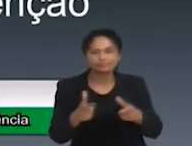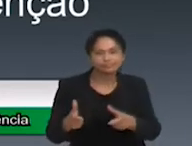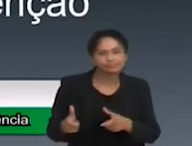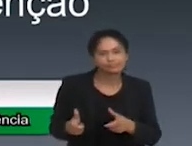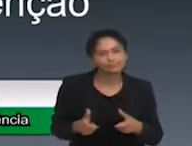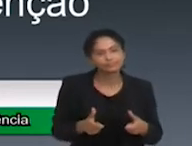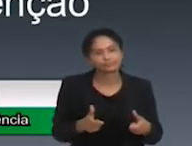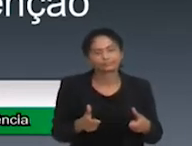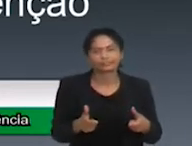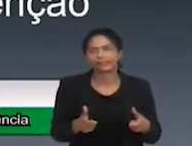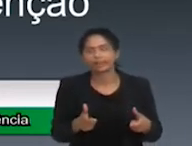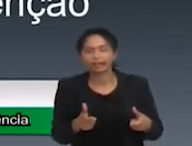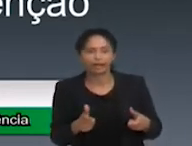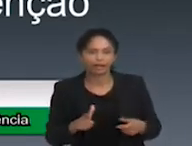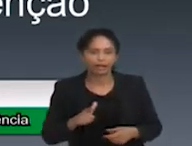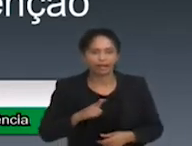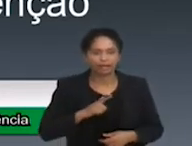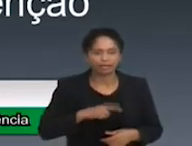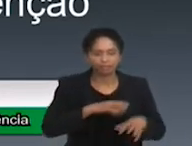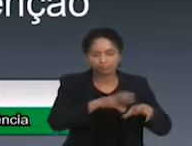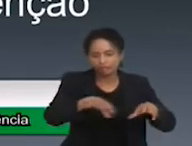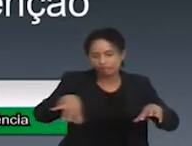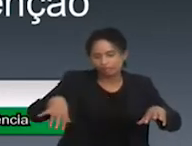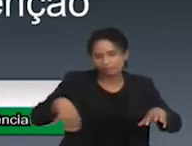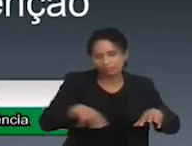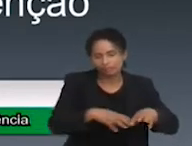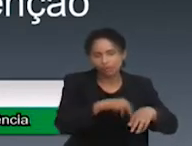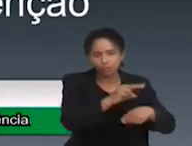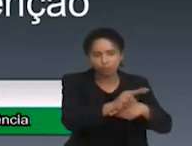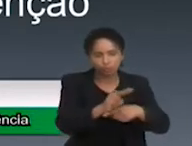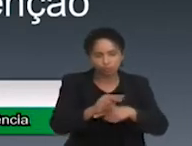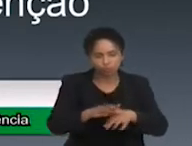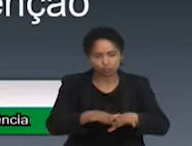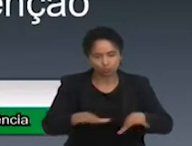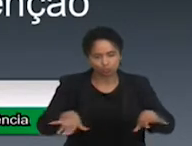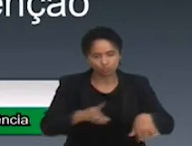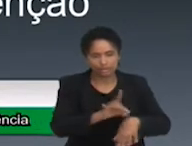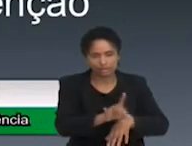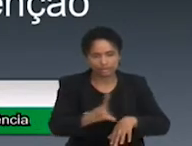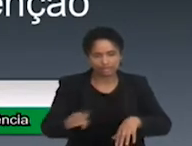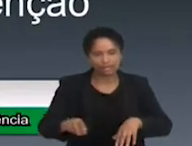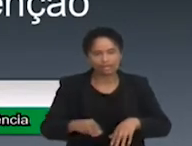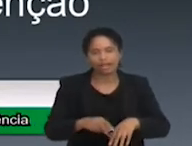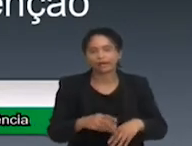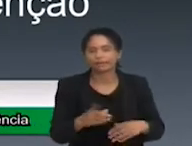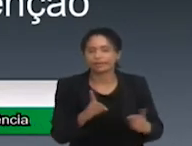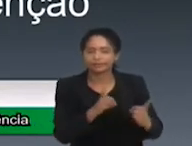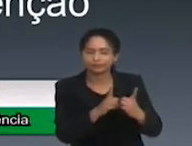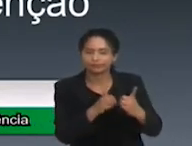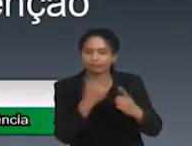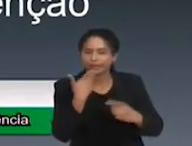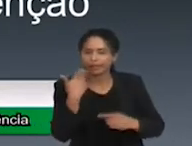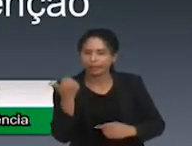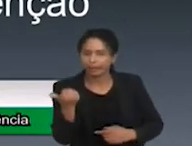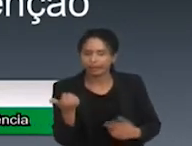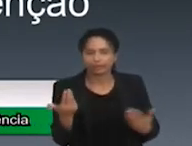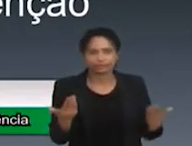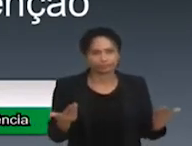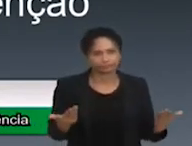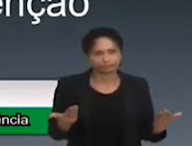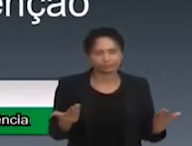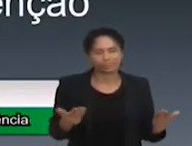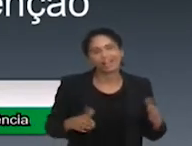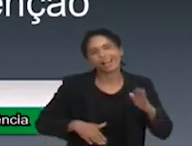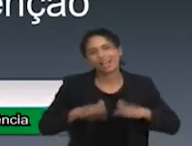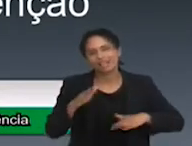que consigam olhar para cada criança e fazer o melhor atendimento para essa criança. Quando a gente tem, acaba sendo isso, faz físio aqui,